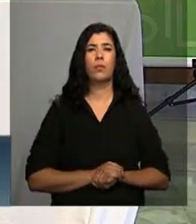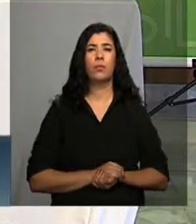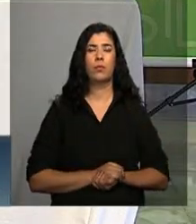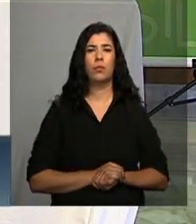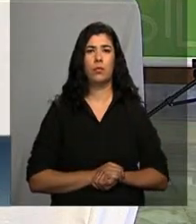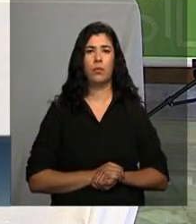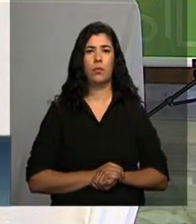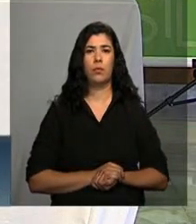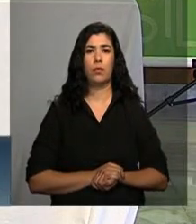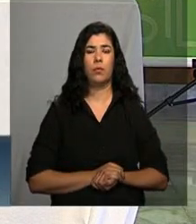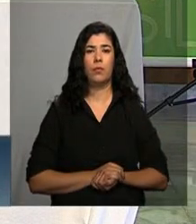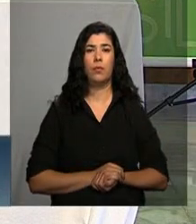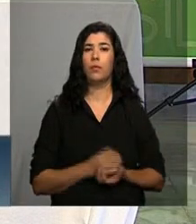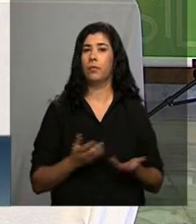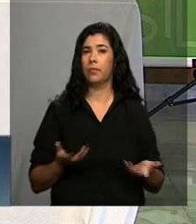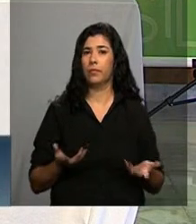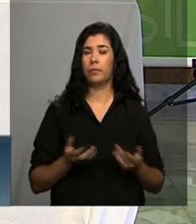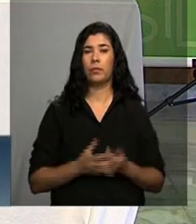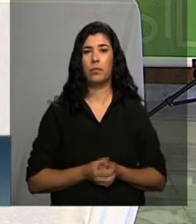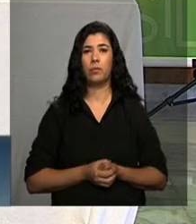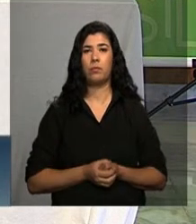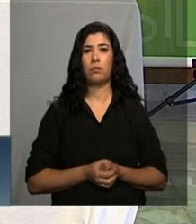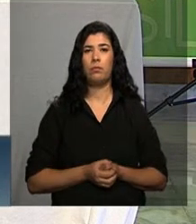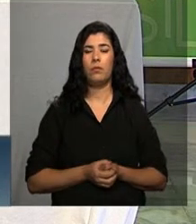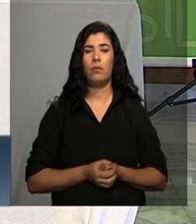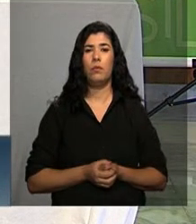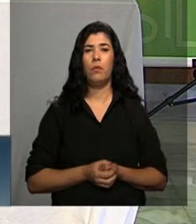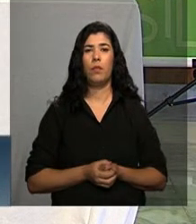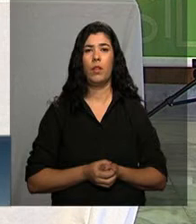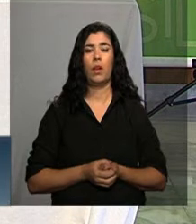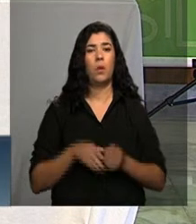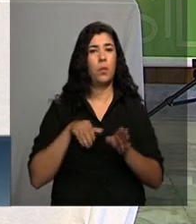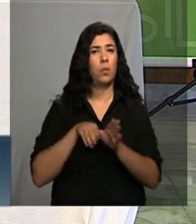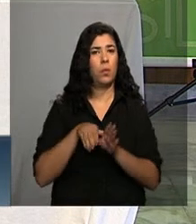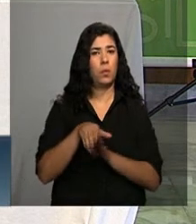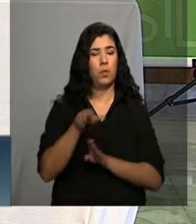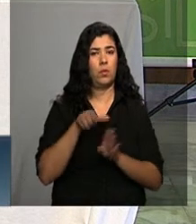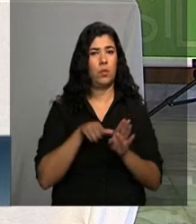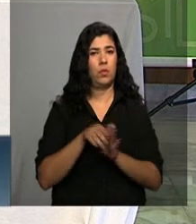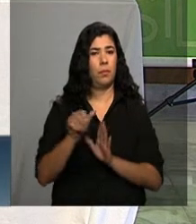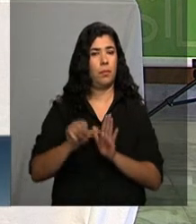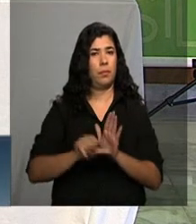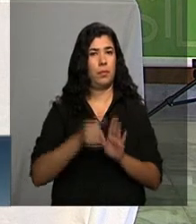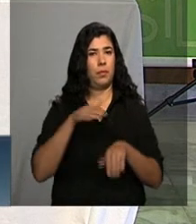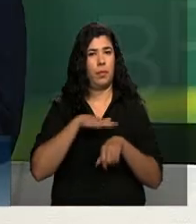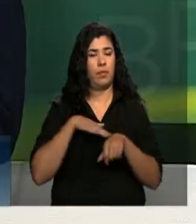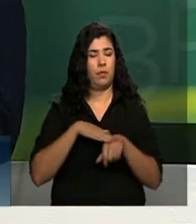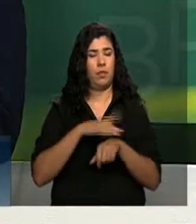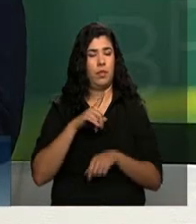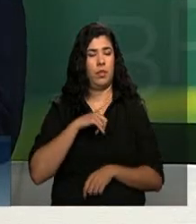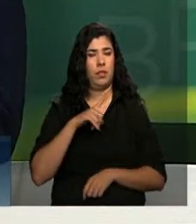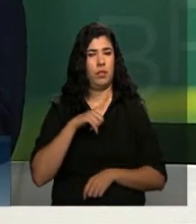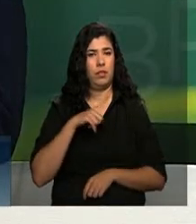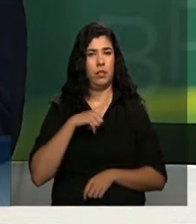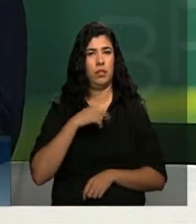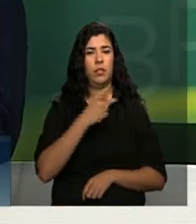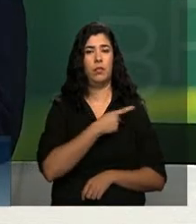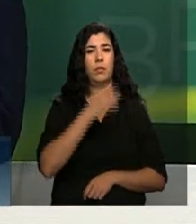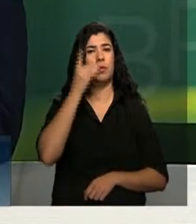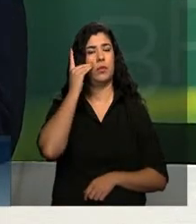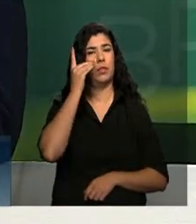Olha, a postura, inclusive a orientação, na primeira conversa que eu tive com a presidenta, a orientação